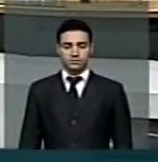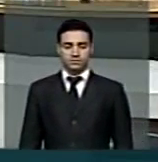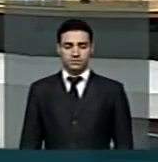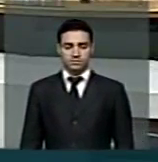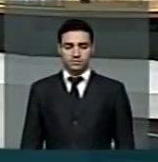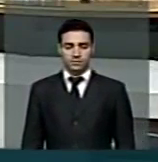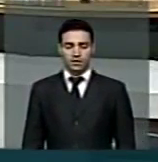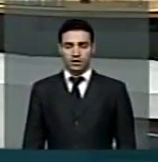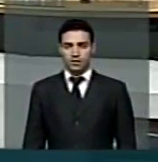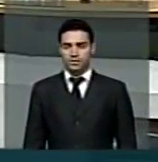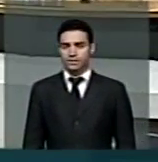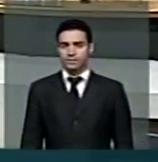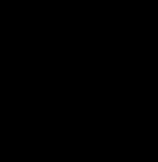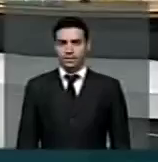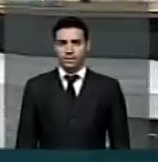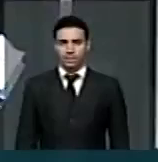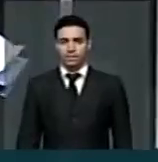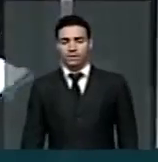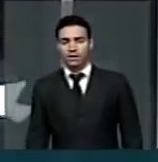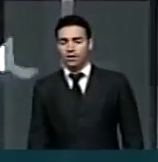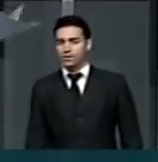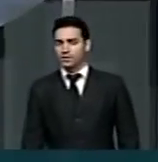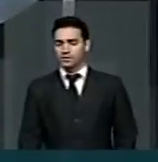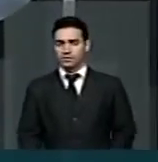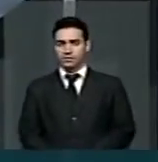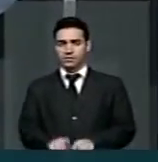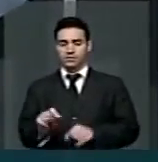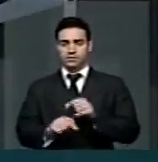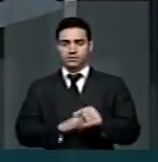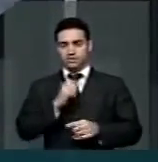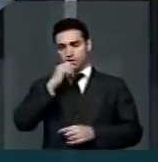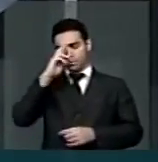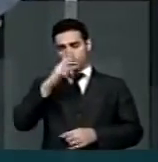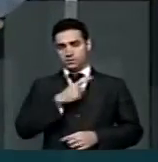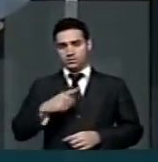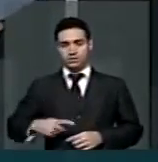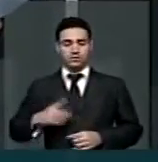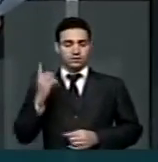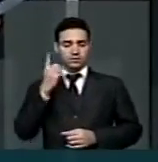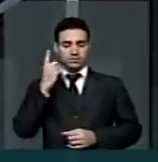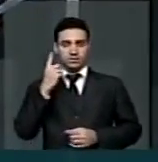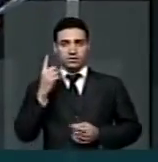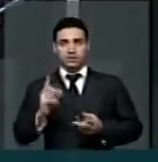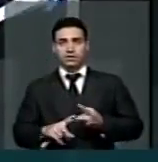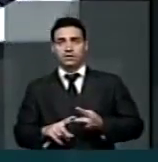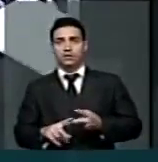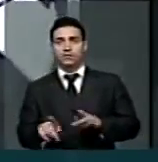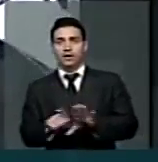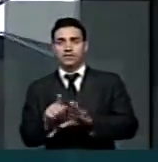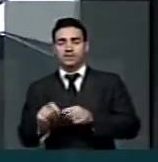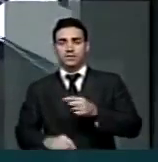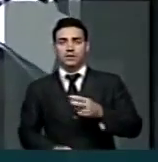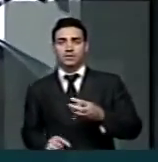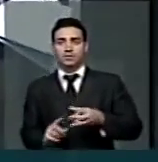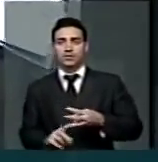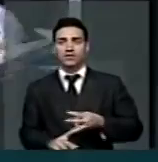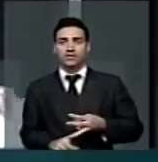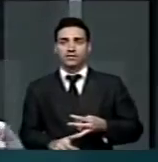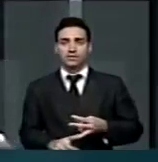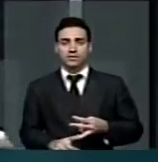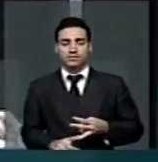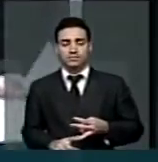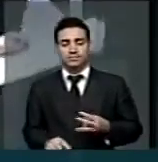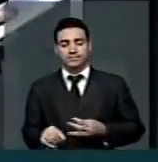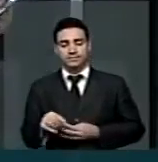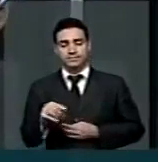Senhor Presidente, senhores e senhores deputados, eu quero inicialmente dar uma nota de pesar